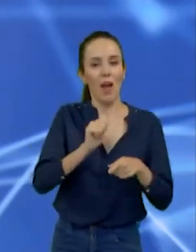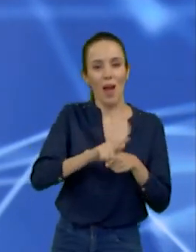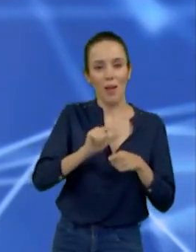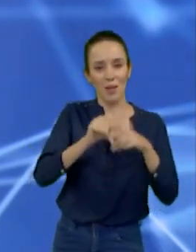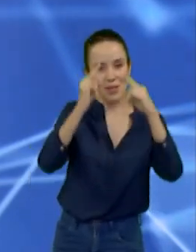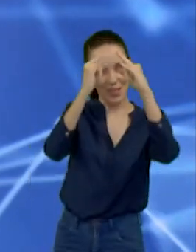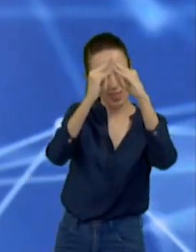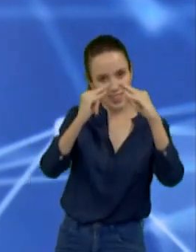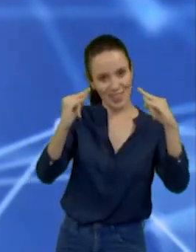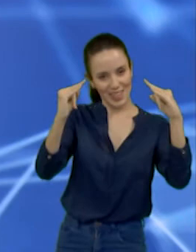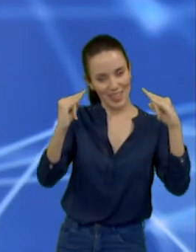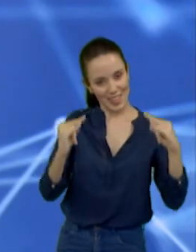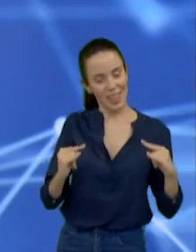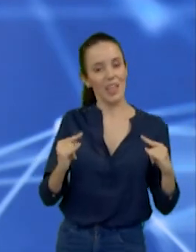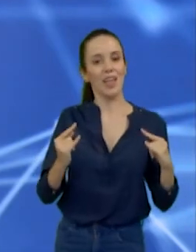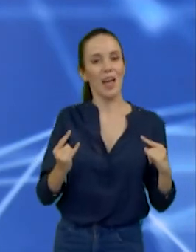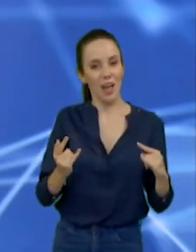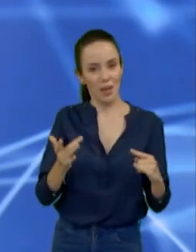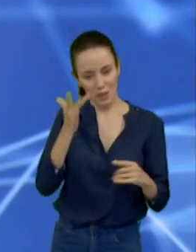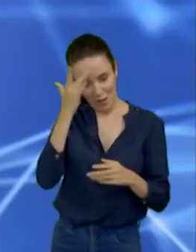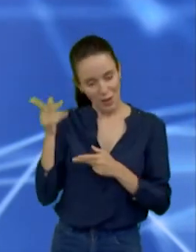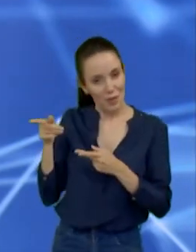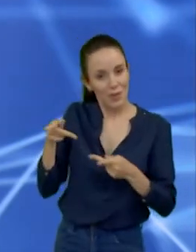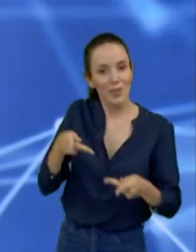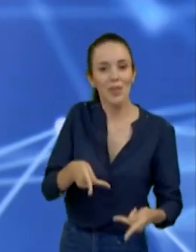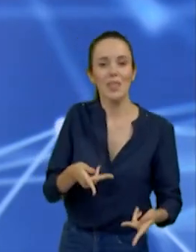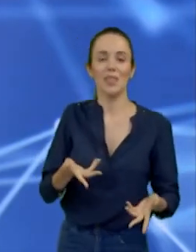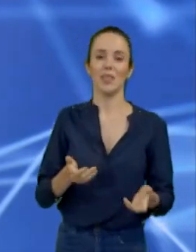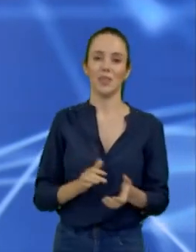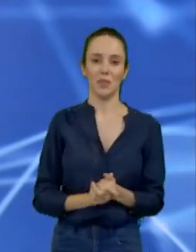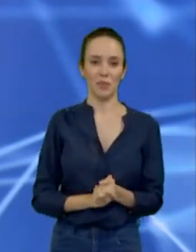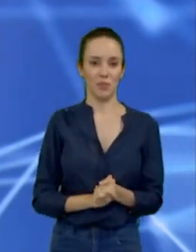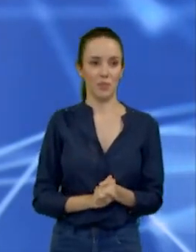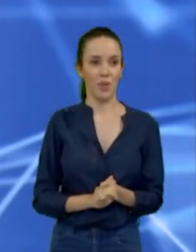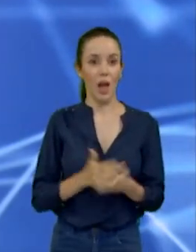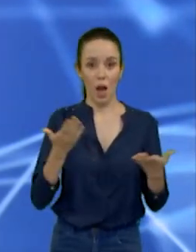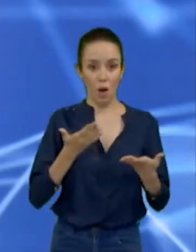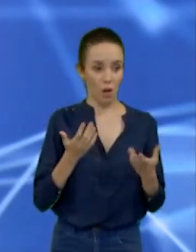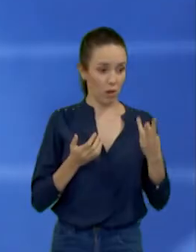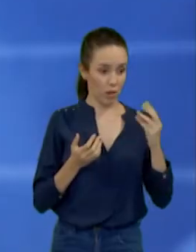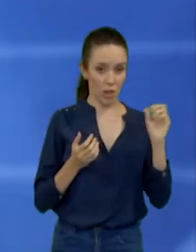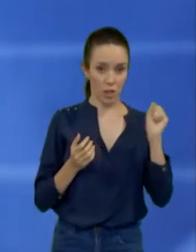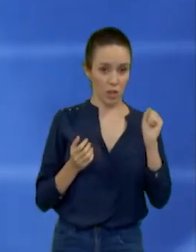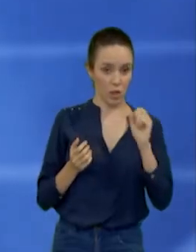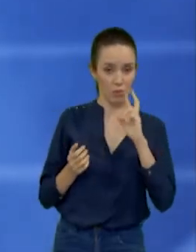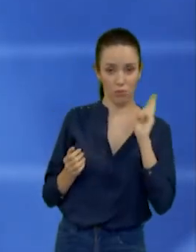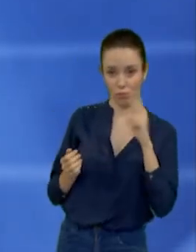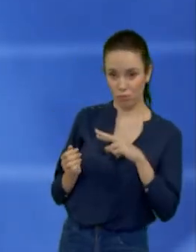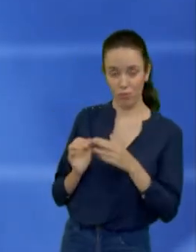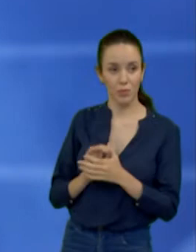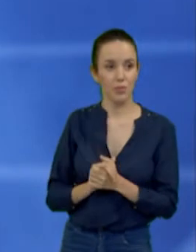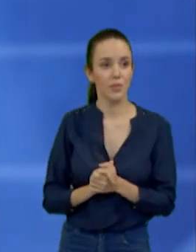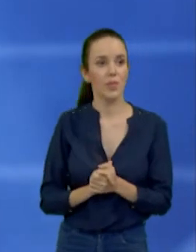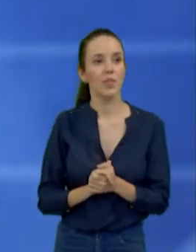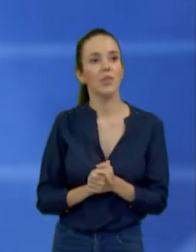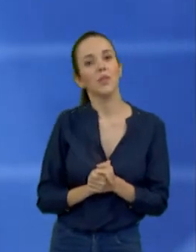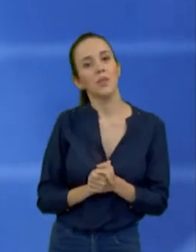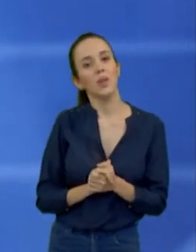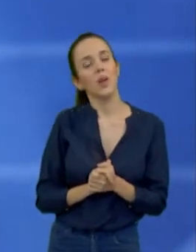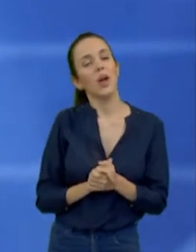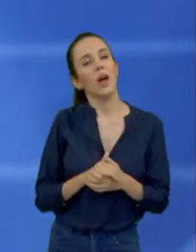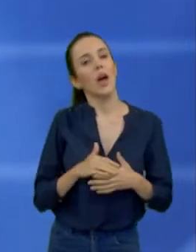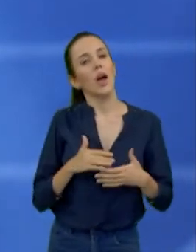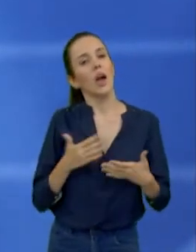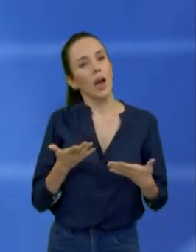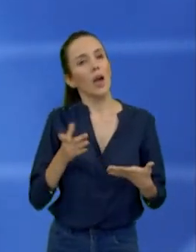vez do que vai acontecer é aluguel de tendas e barracas no município. 30 segundos para a réplica do candidato Hernani. A questão dos